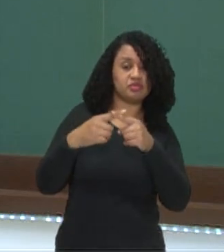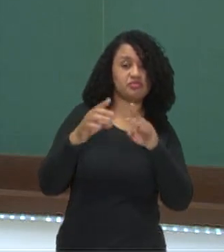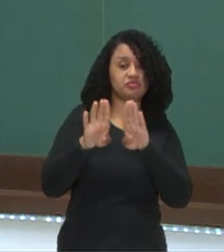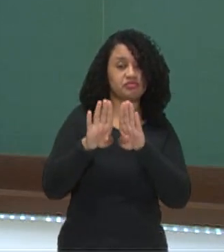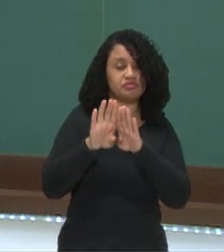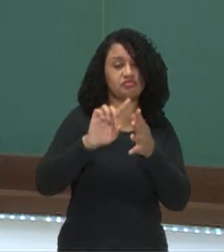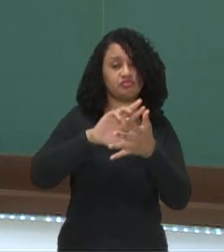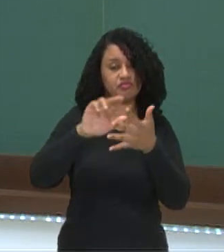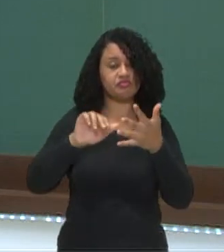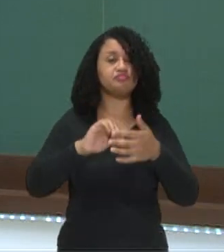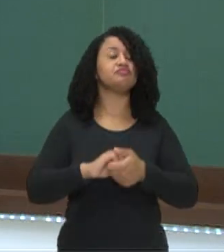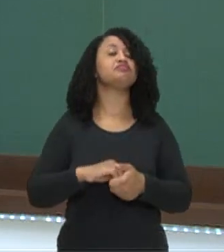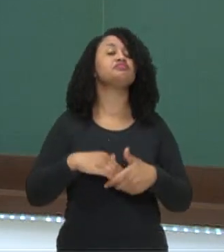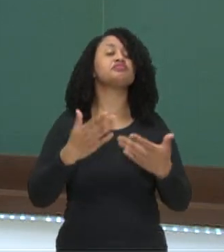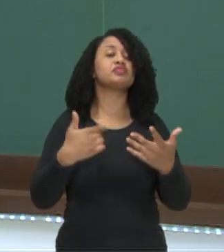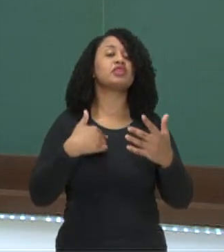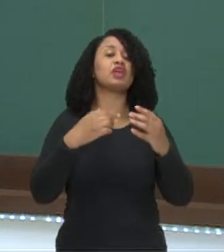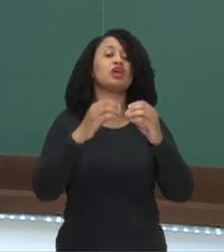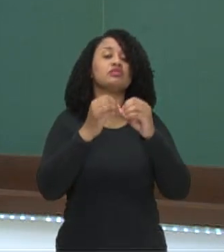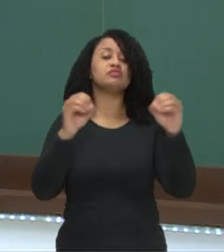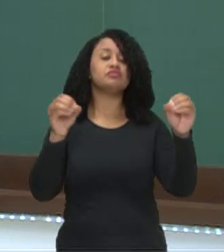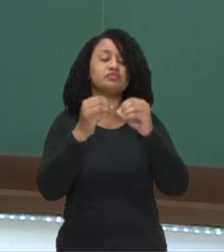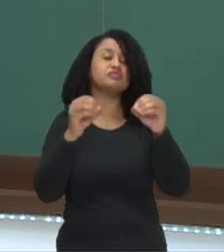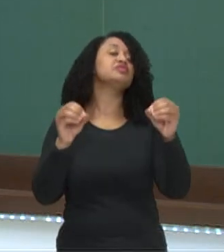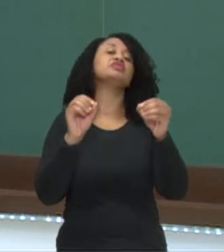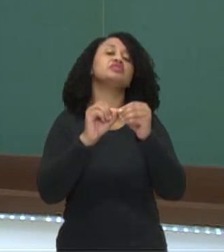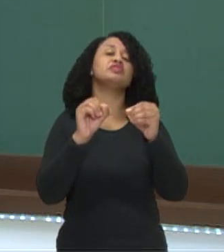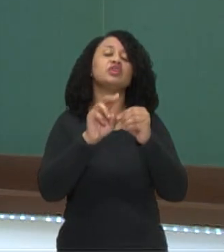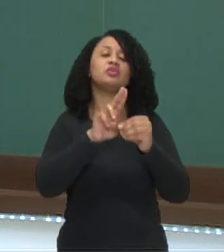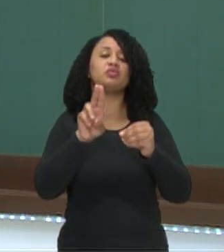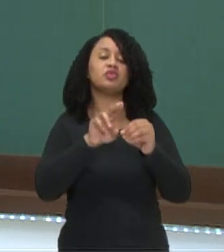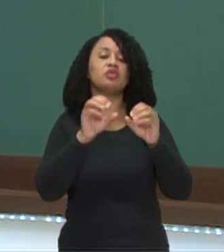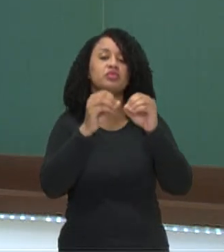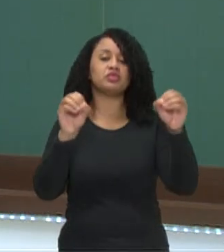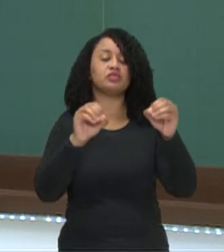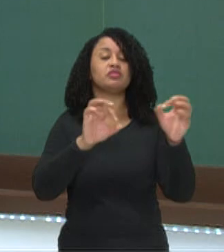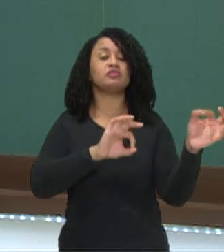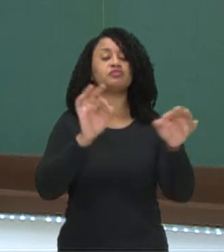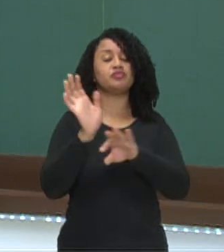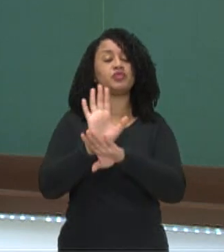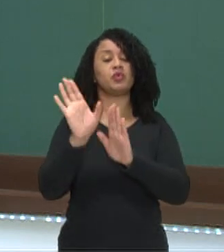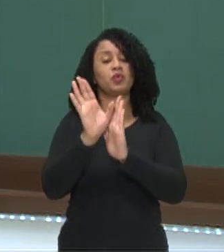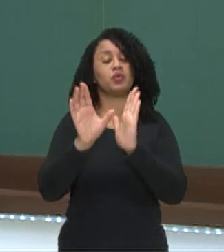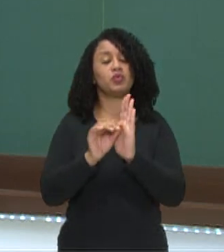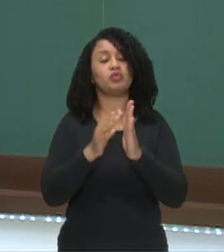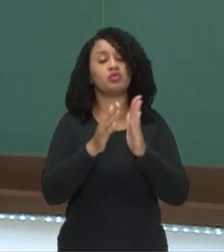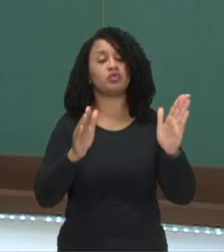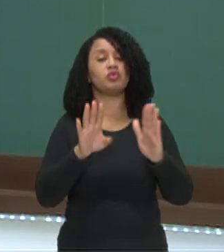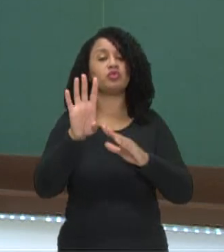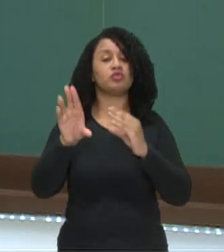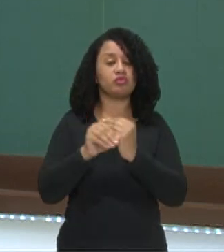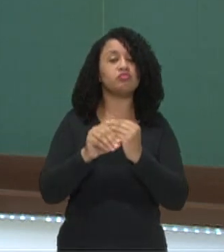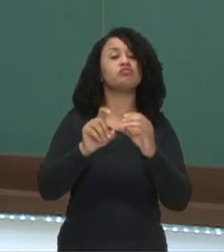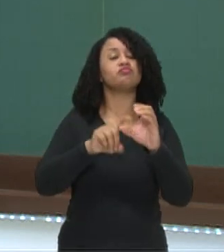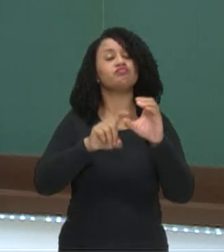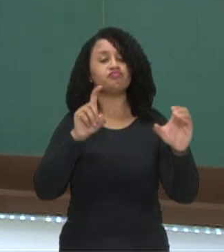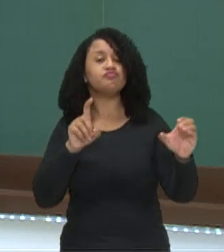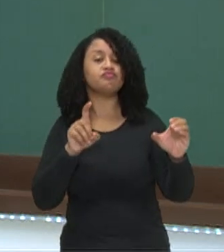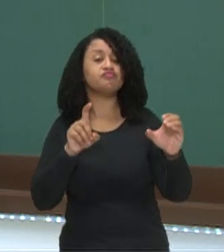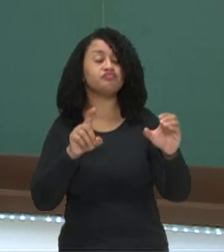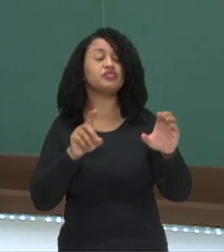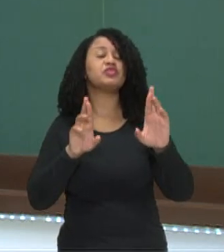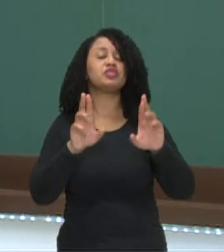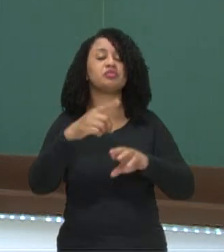das conjunções, nominamos as orações coordenadas sintéticas. Nesse vídeo, nós falamos sobre período composto por coordenação.